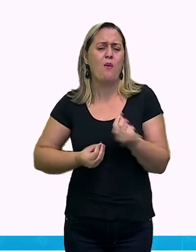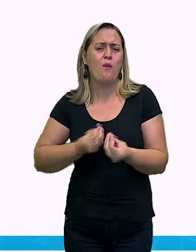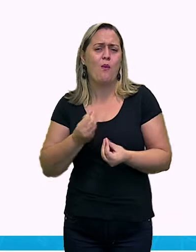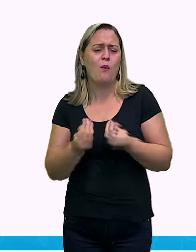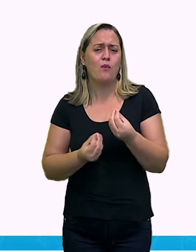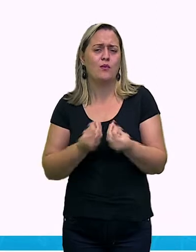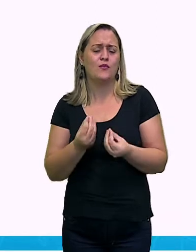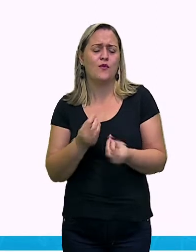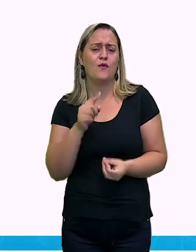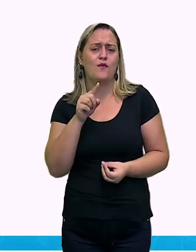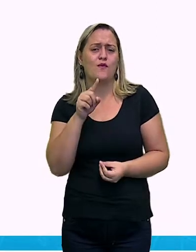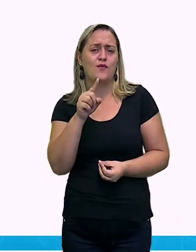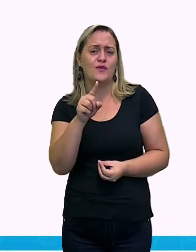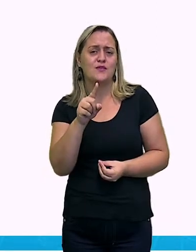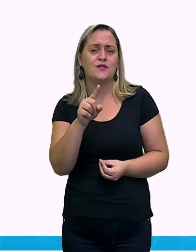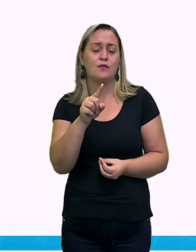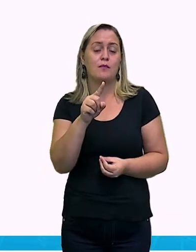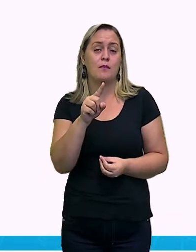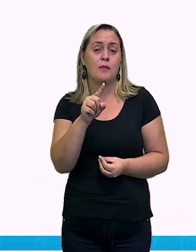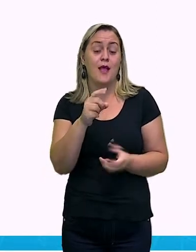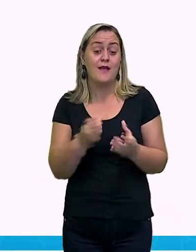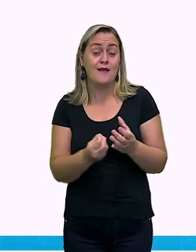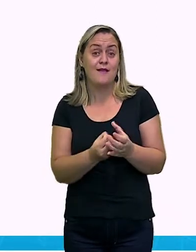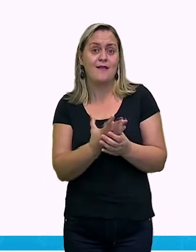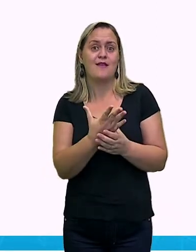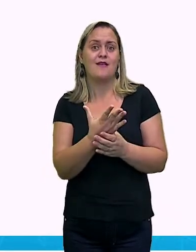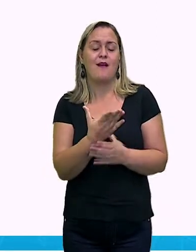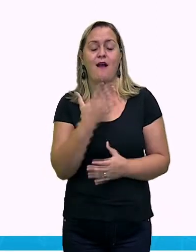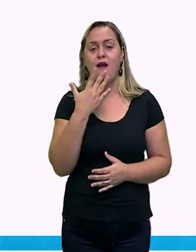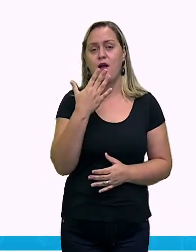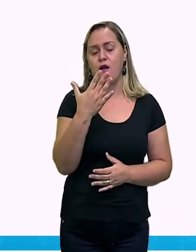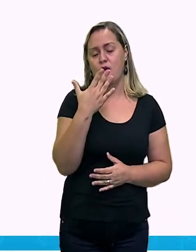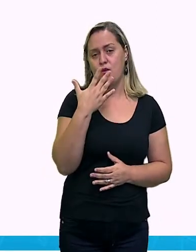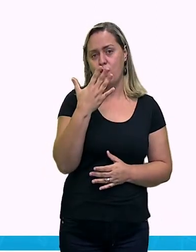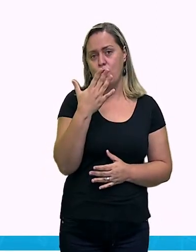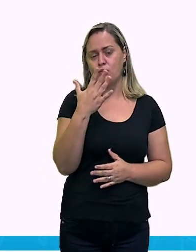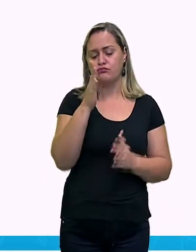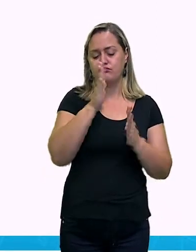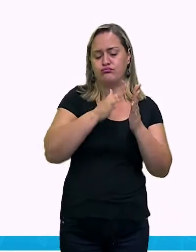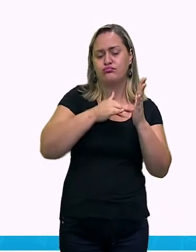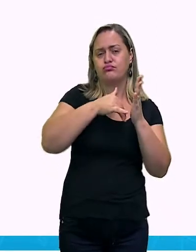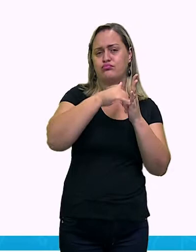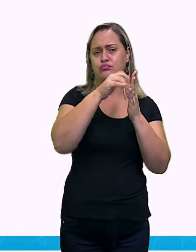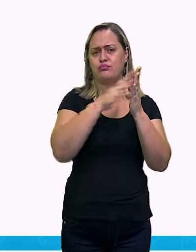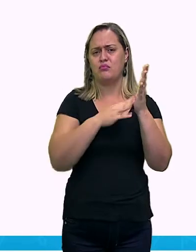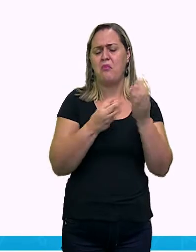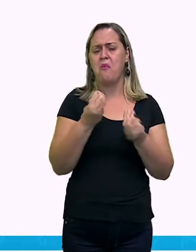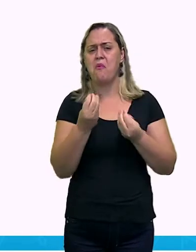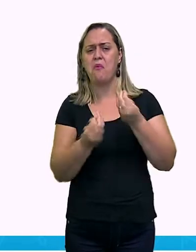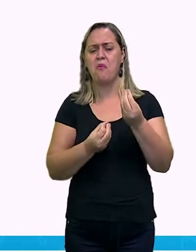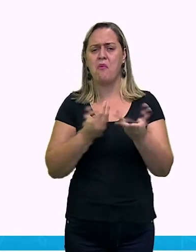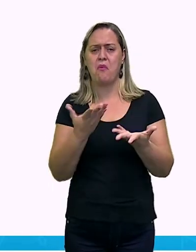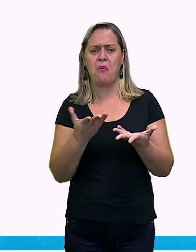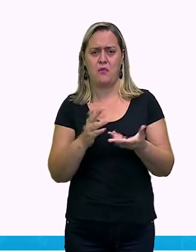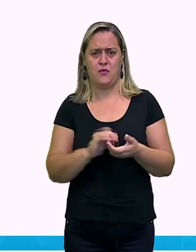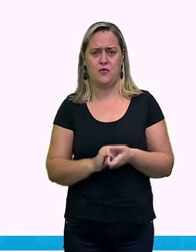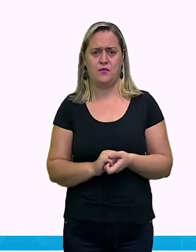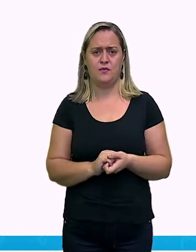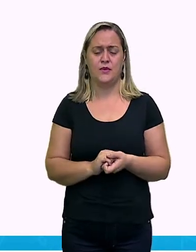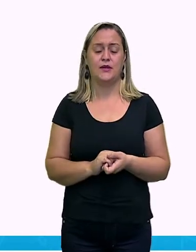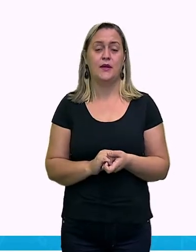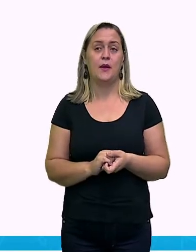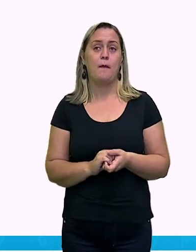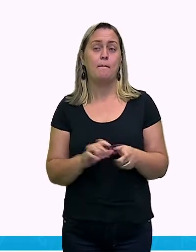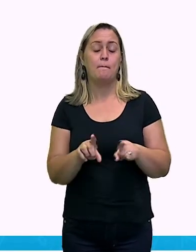produz a cor com o pincel. No modelo pictórico de natureza matemática, no qual as cores são